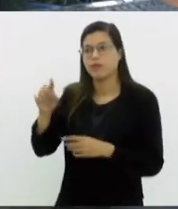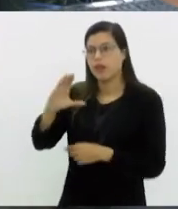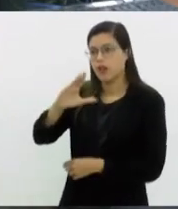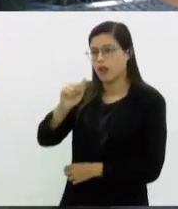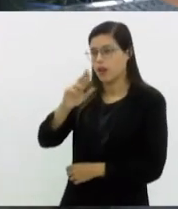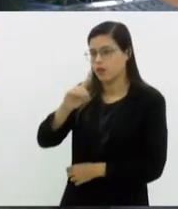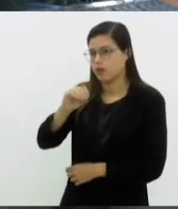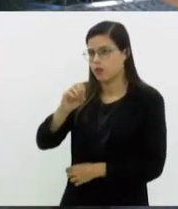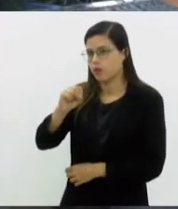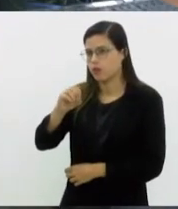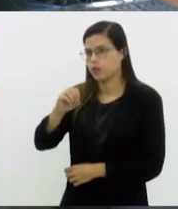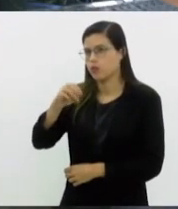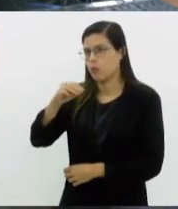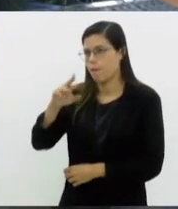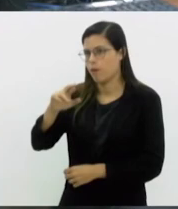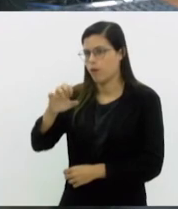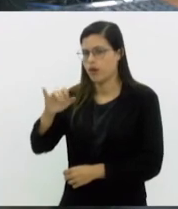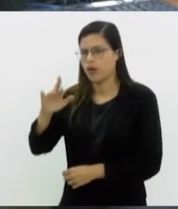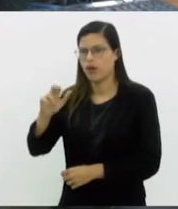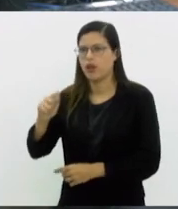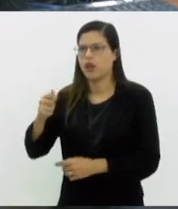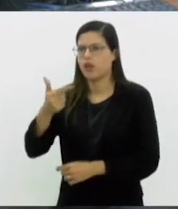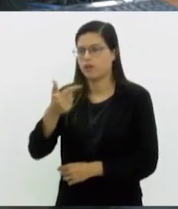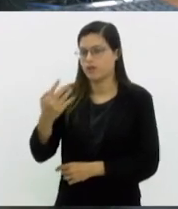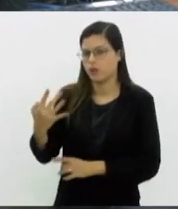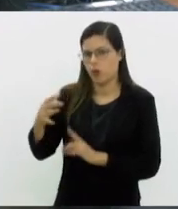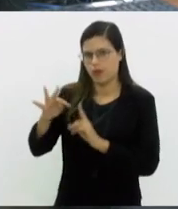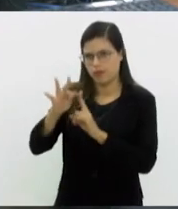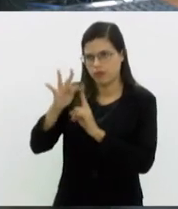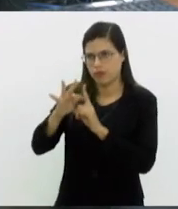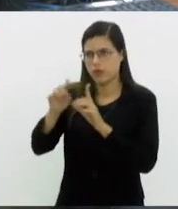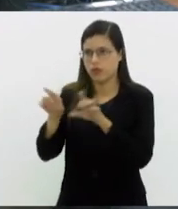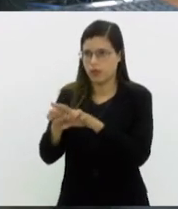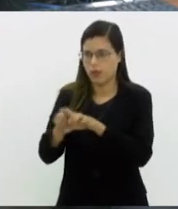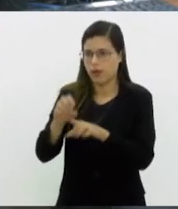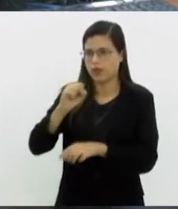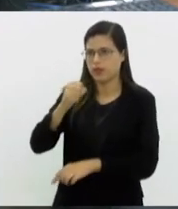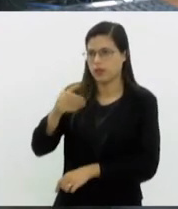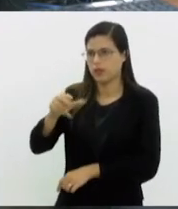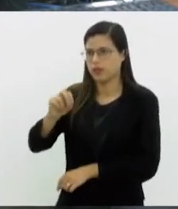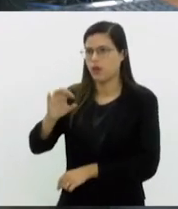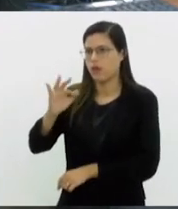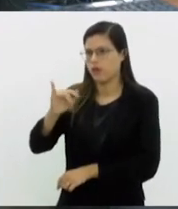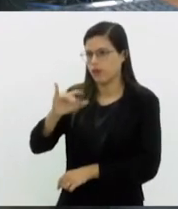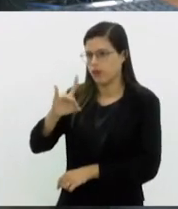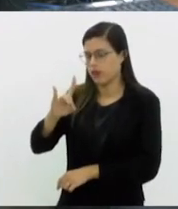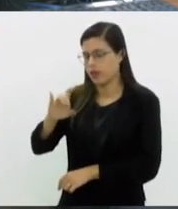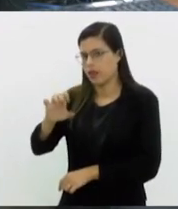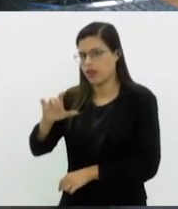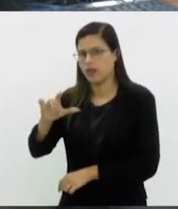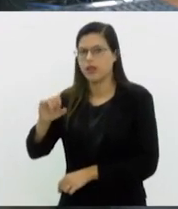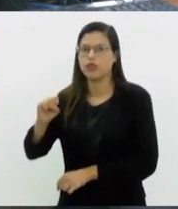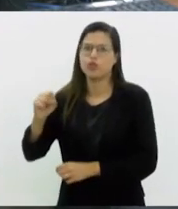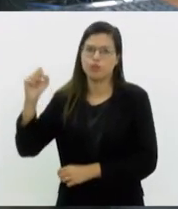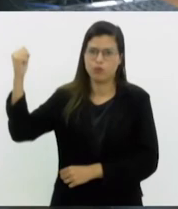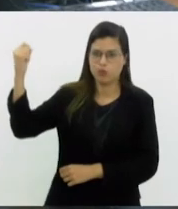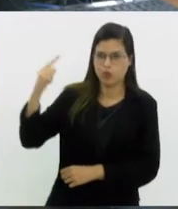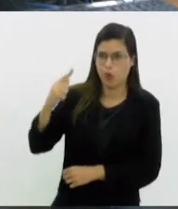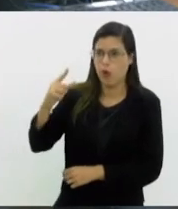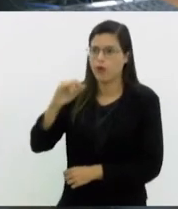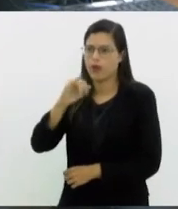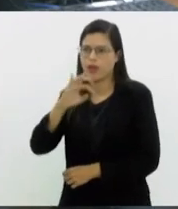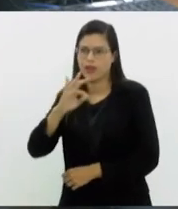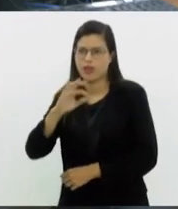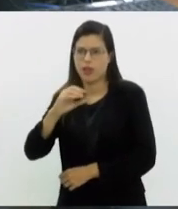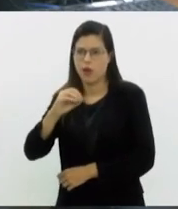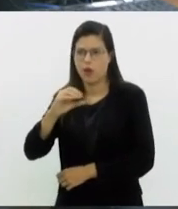céu limpo, 24 graus nesse momento, São Fidelis também, sol, 24 graus, Itaucara, sol,